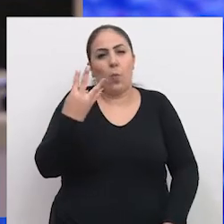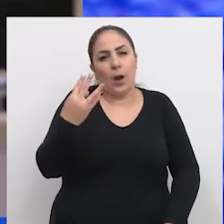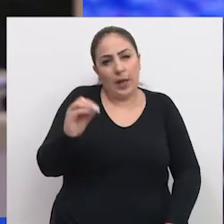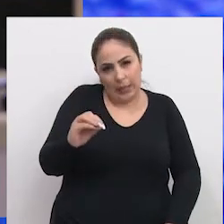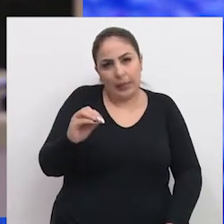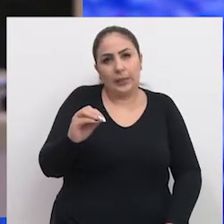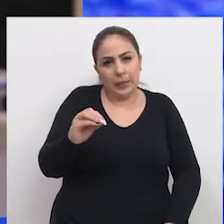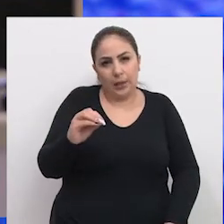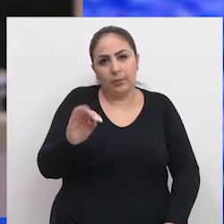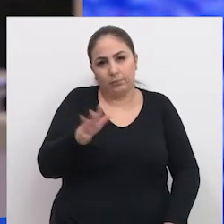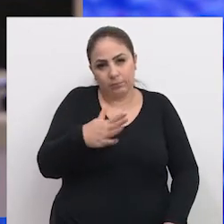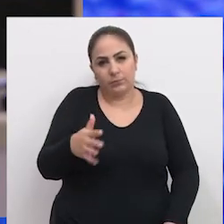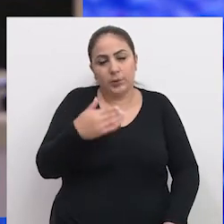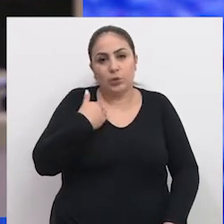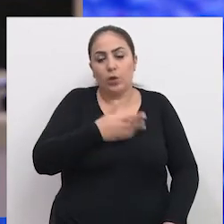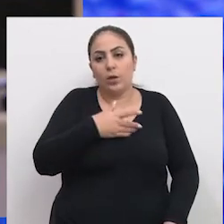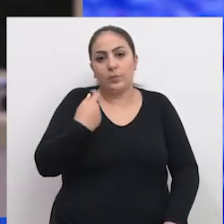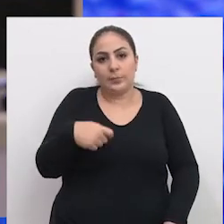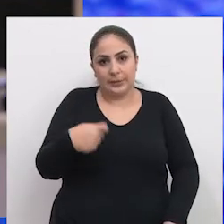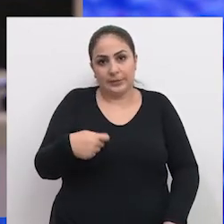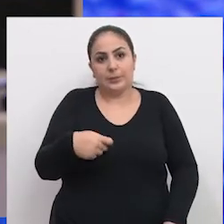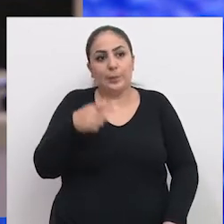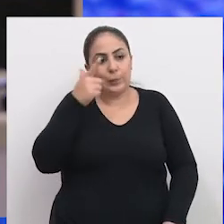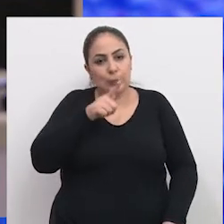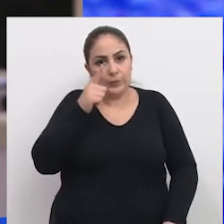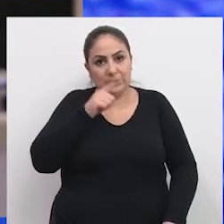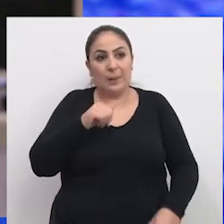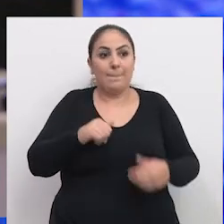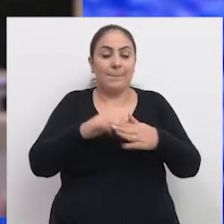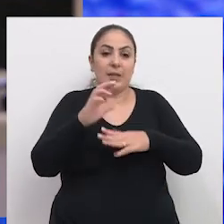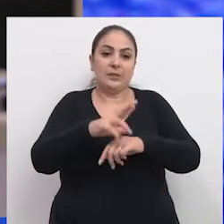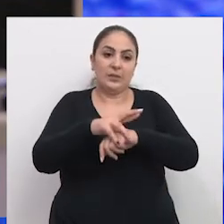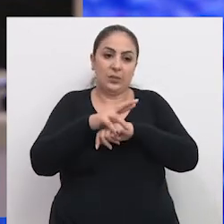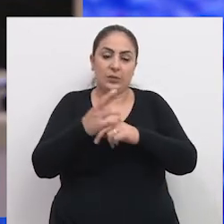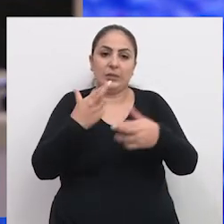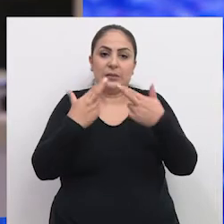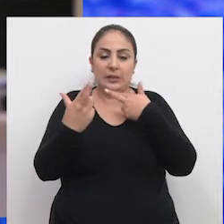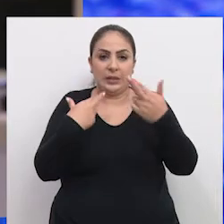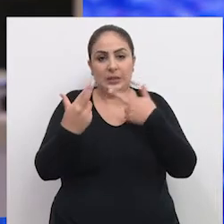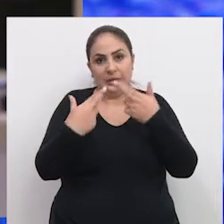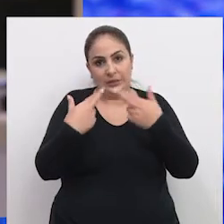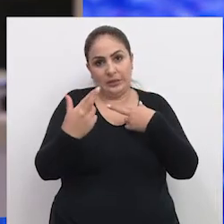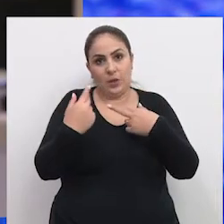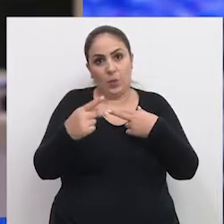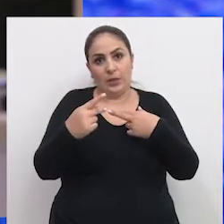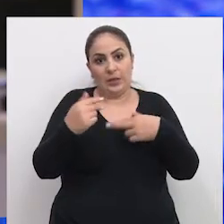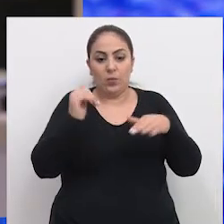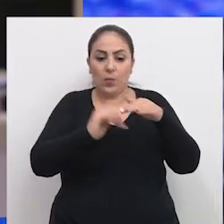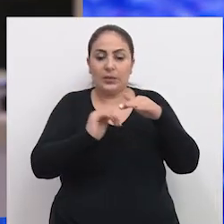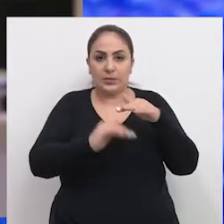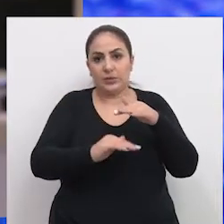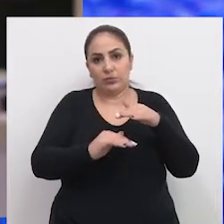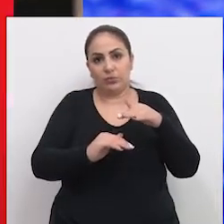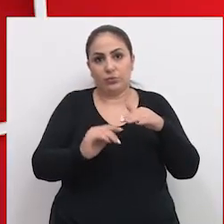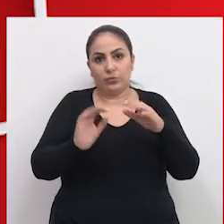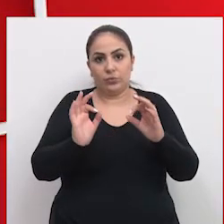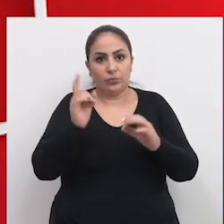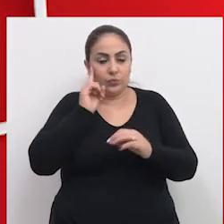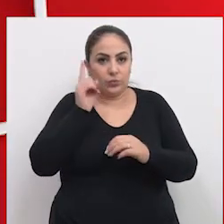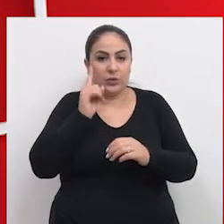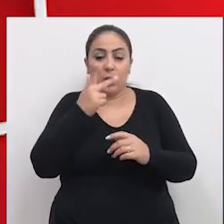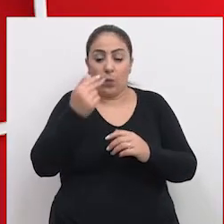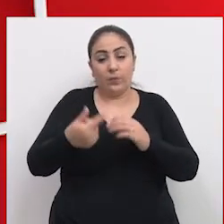40 coletas seria o ideal para a gente conseguir ter mais segurança com relação ao estoque diário.